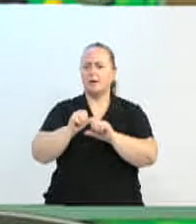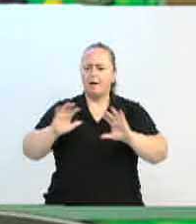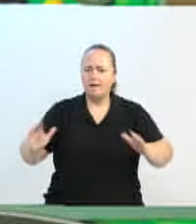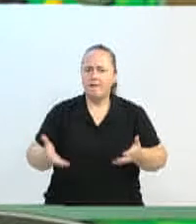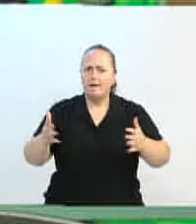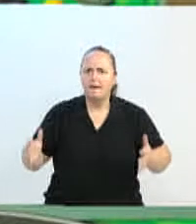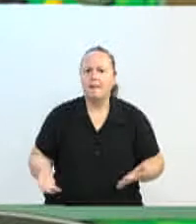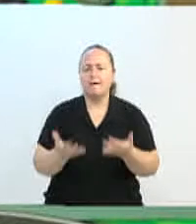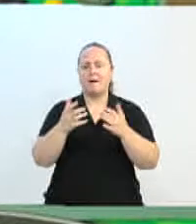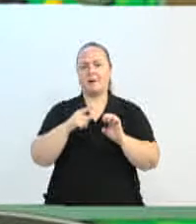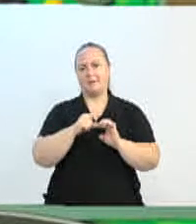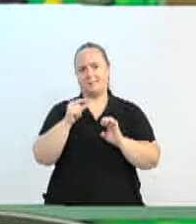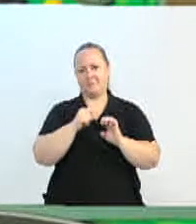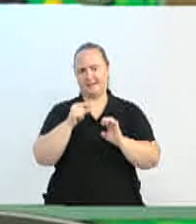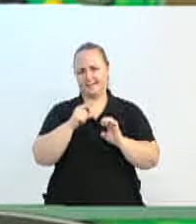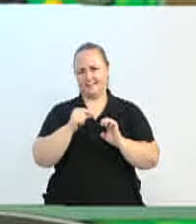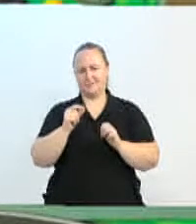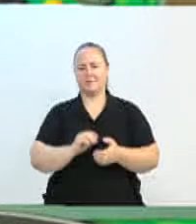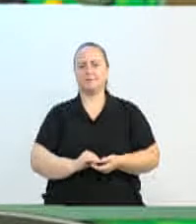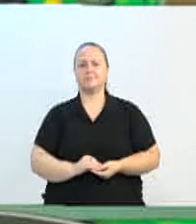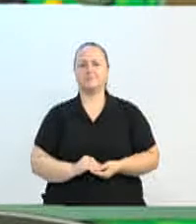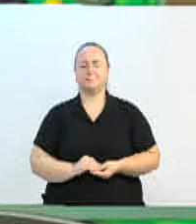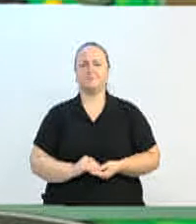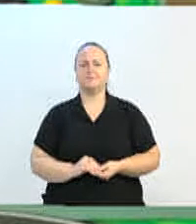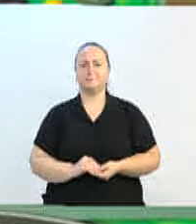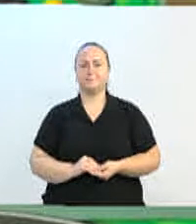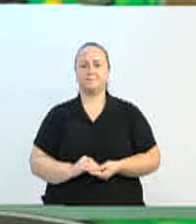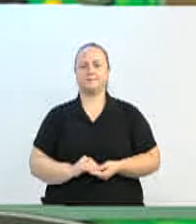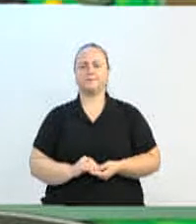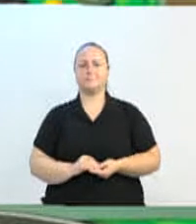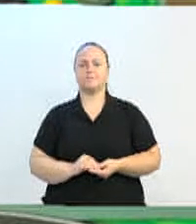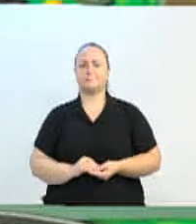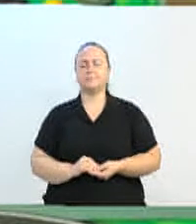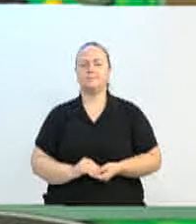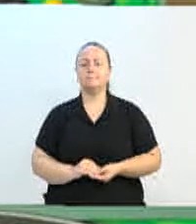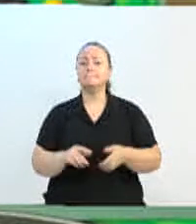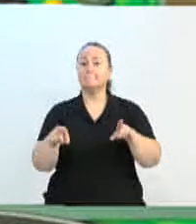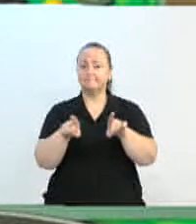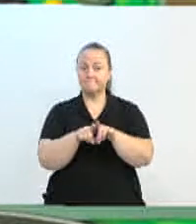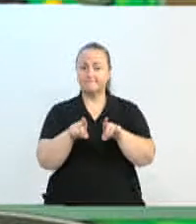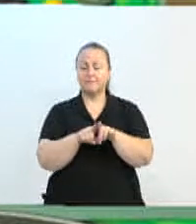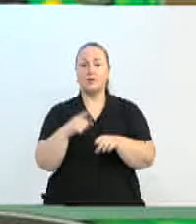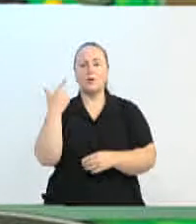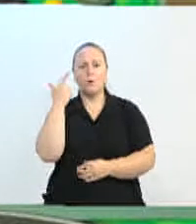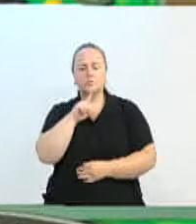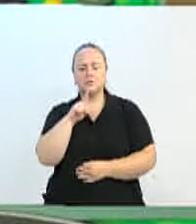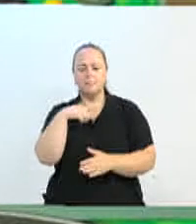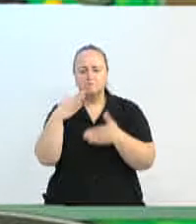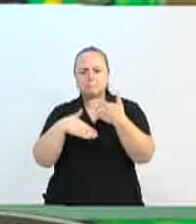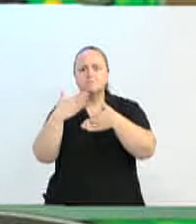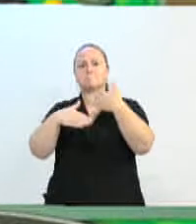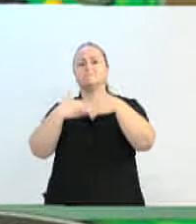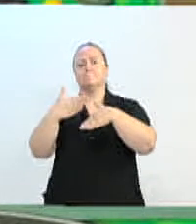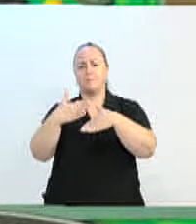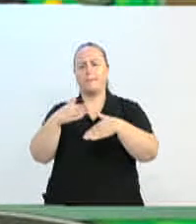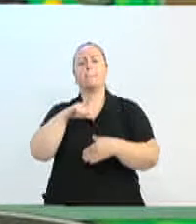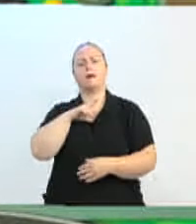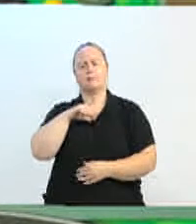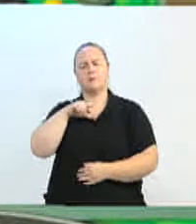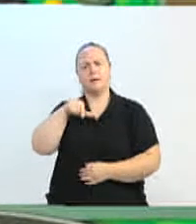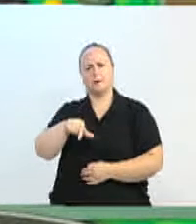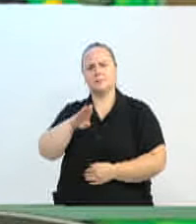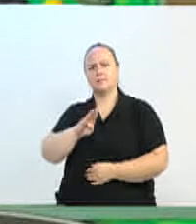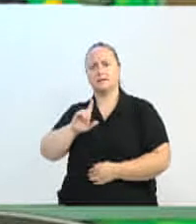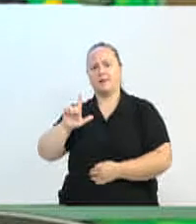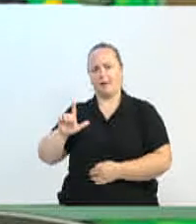empreendedorismo. A terceira missão nossa é gerar e escalar negócios inovadores. E isso aqui nós temos em Blumenau, o Instituto